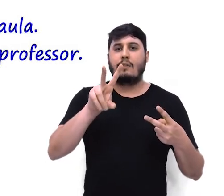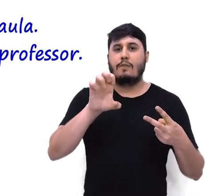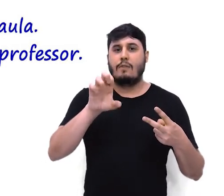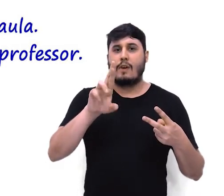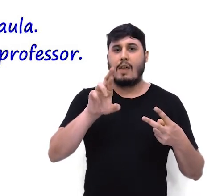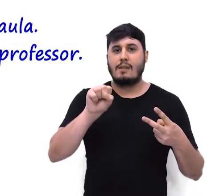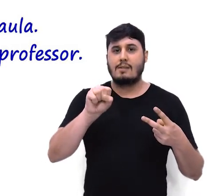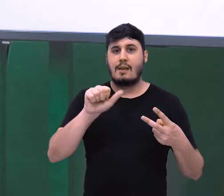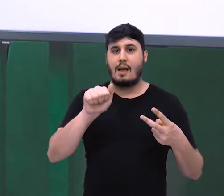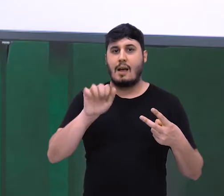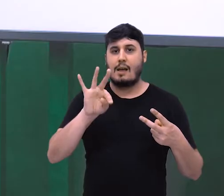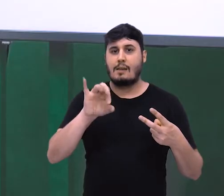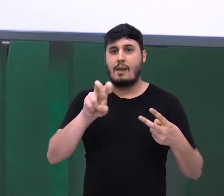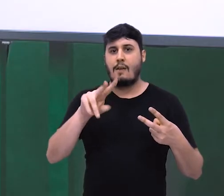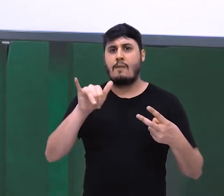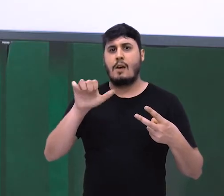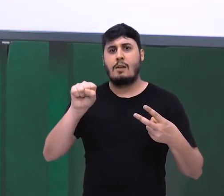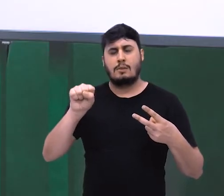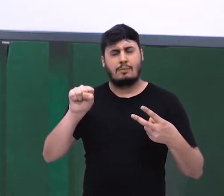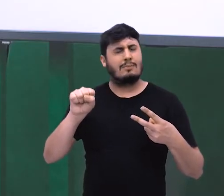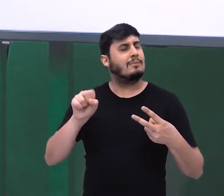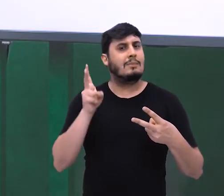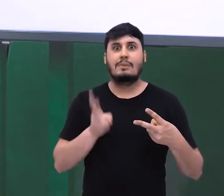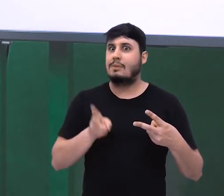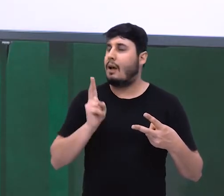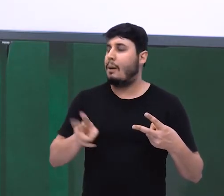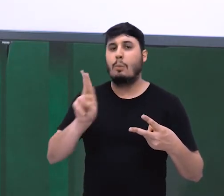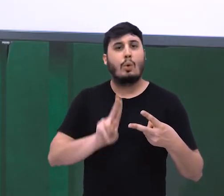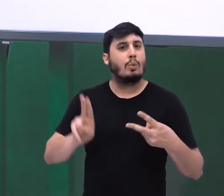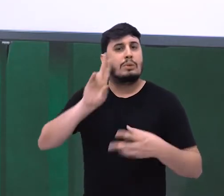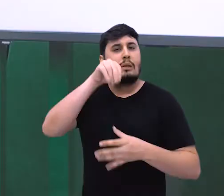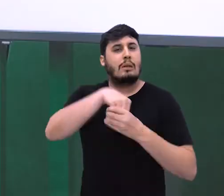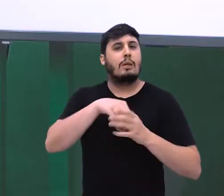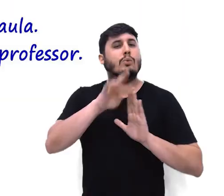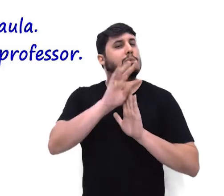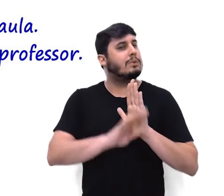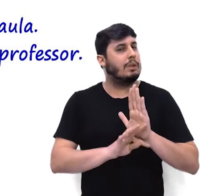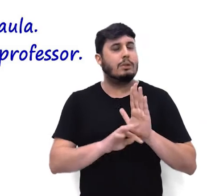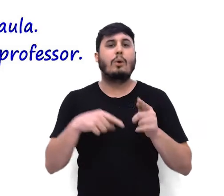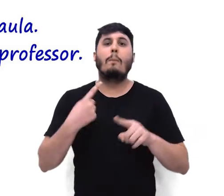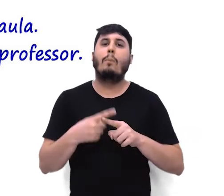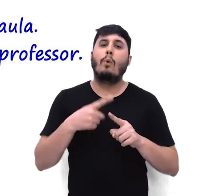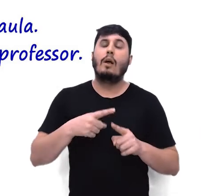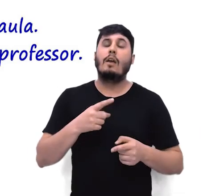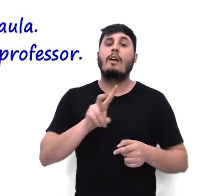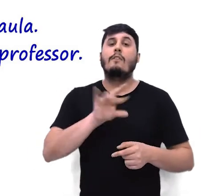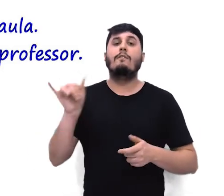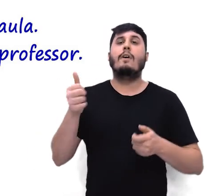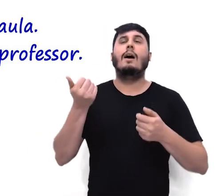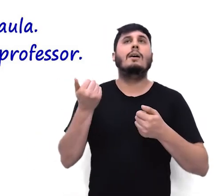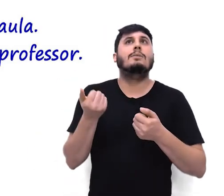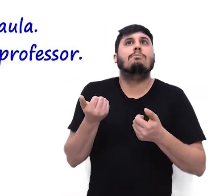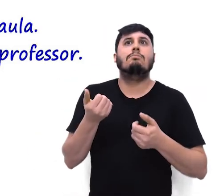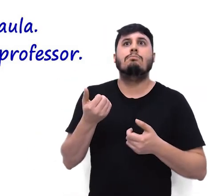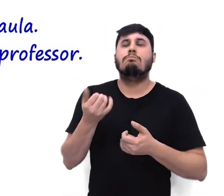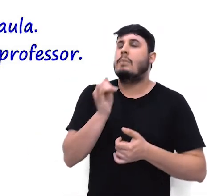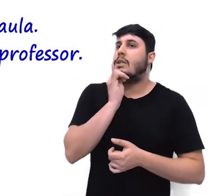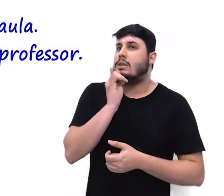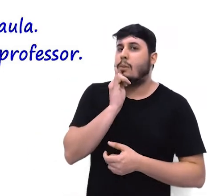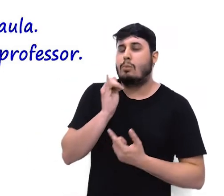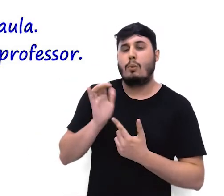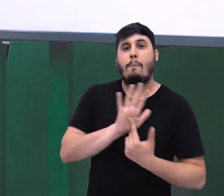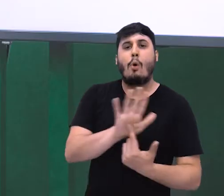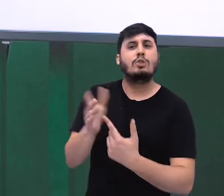muito utilizadas, inclusive na nossa produção textual, porque elas vão exprimir uma ideia de oposição, de contraste, de